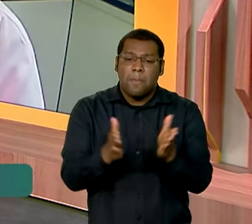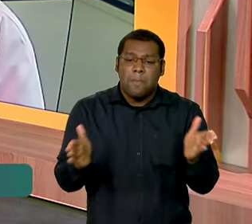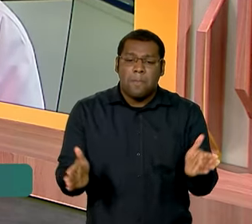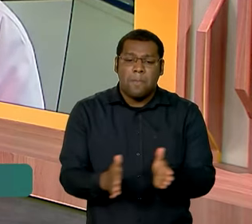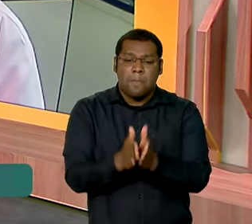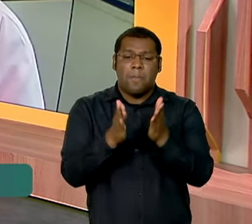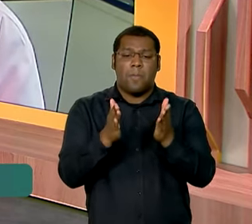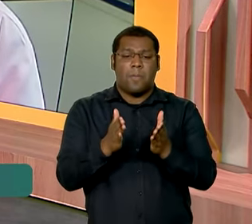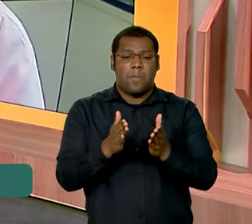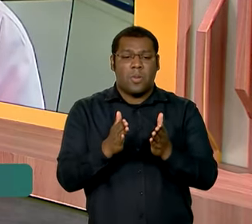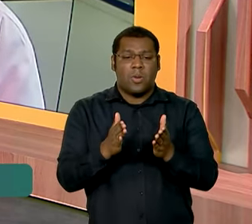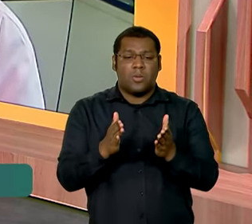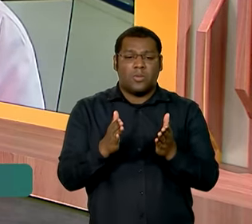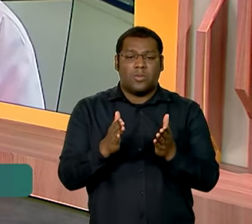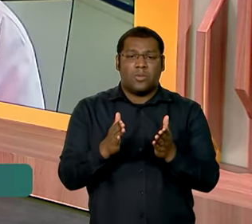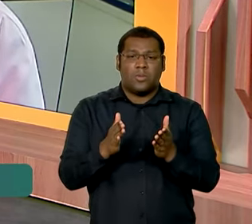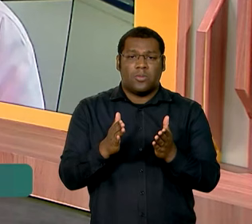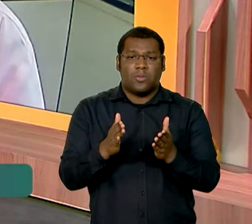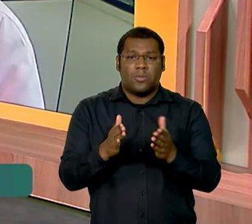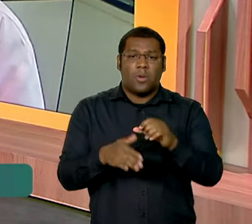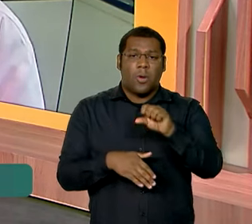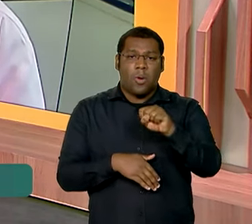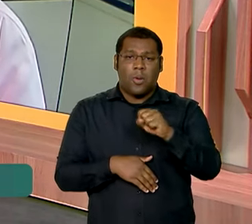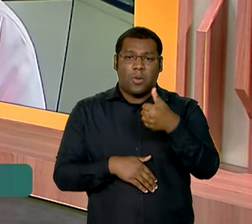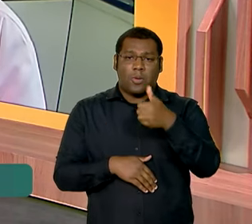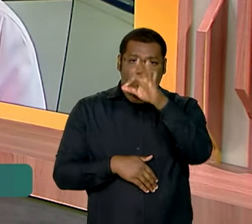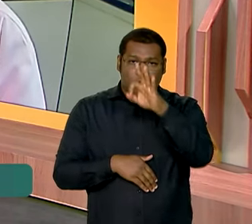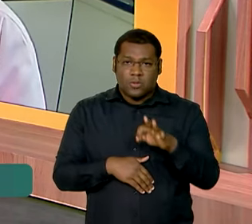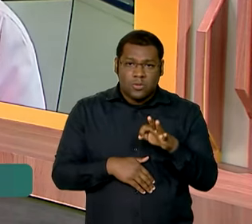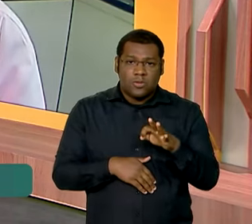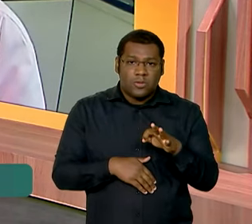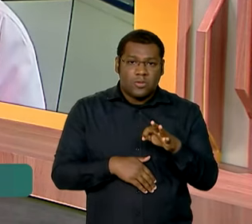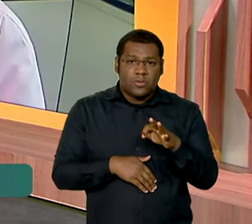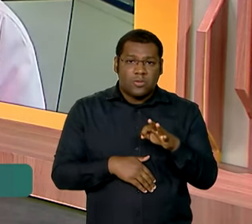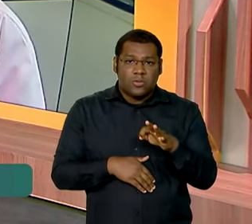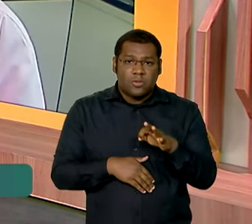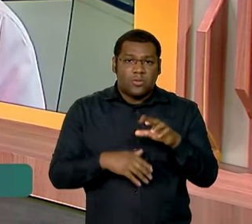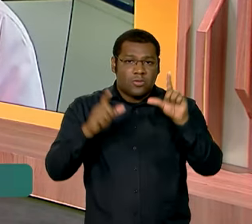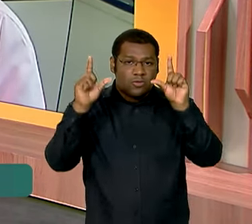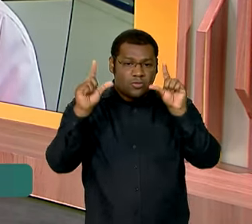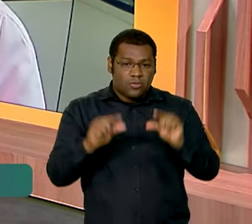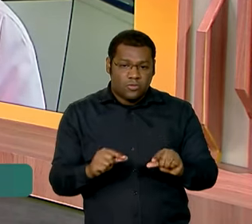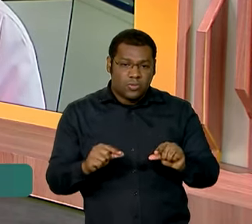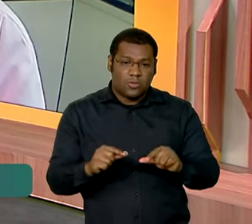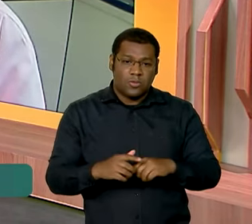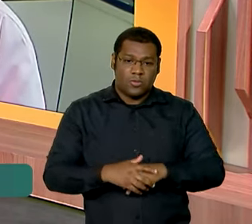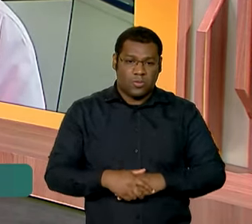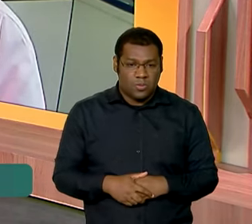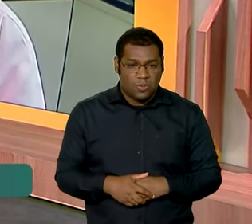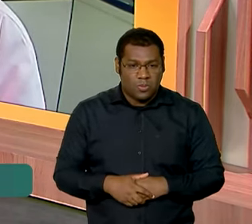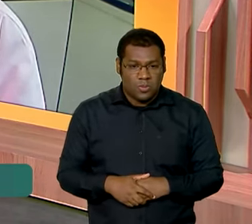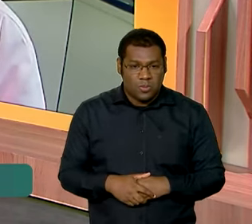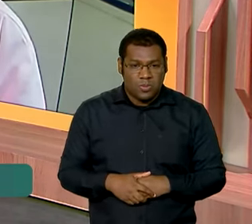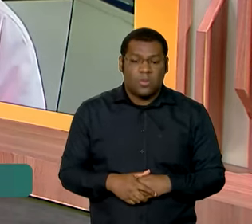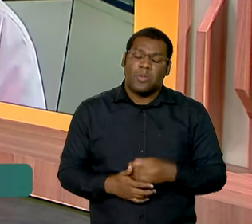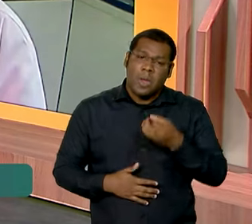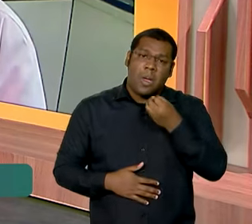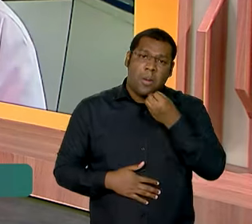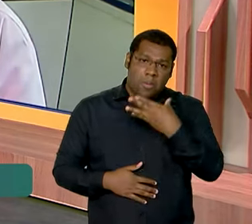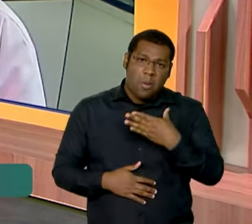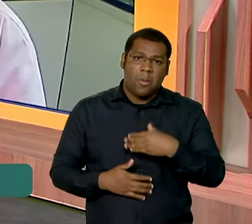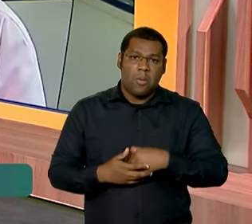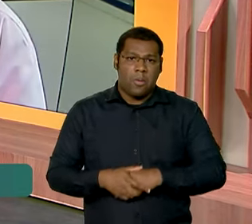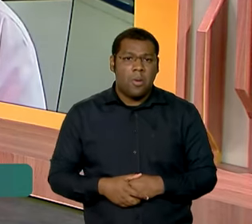pobreza, caiu de 81% para 6,7%. Esse resultado é muito positivo.